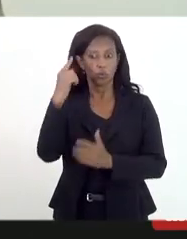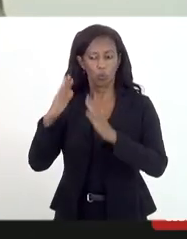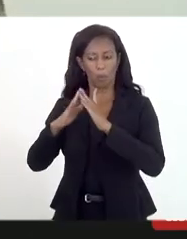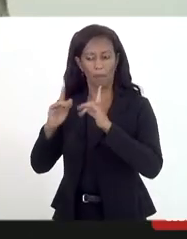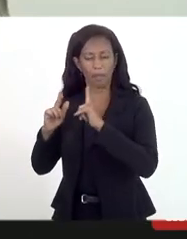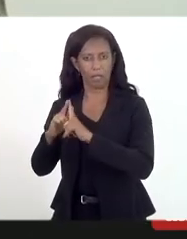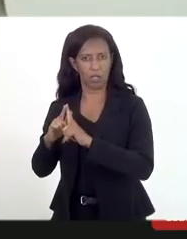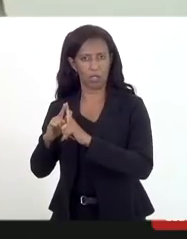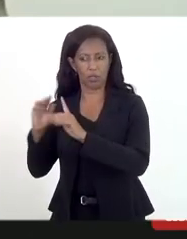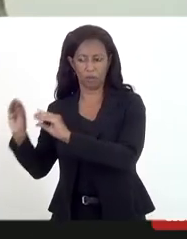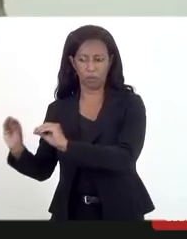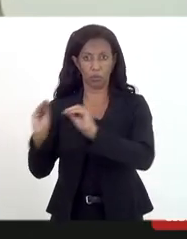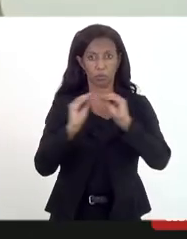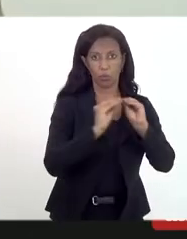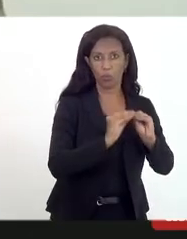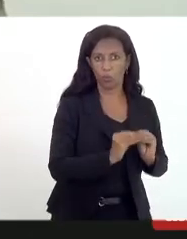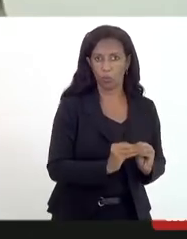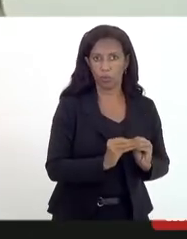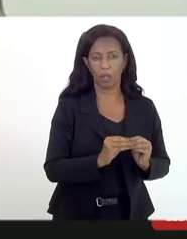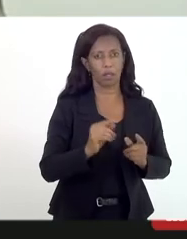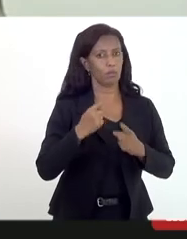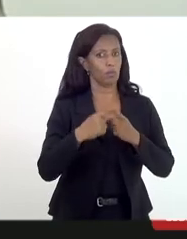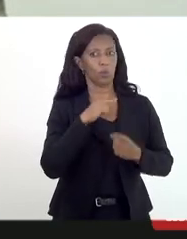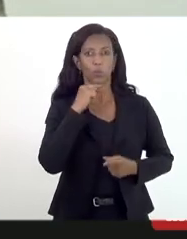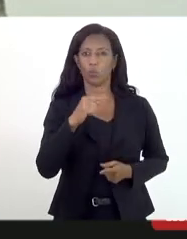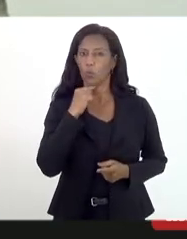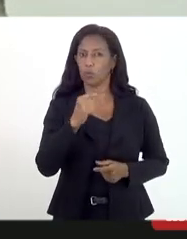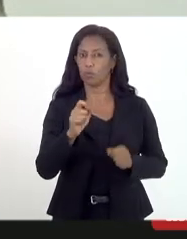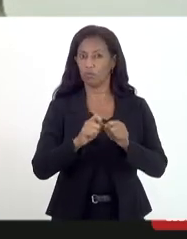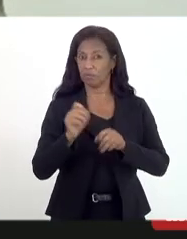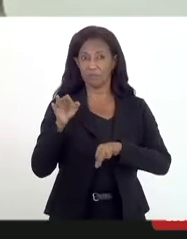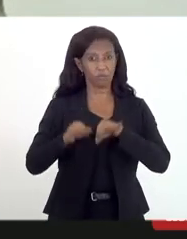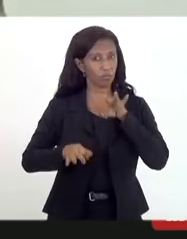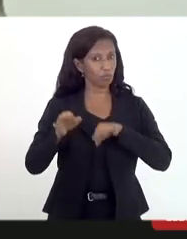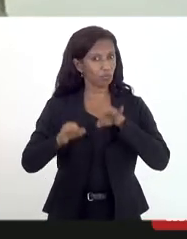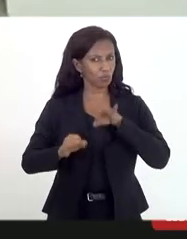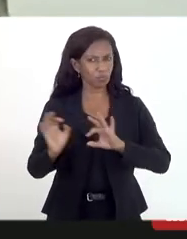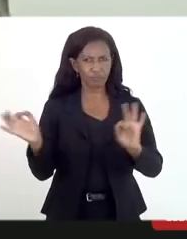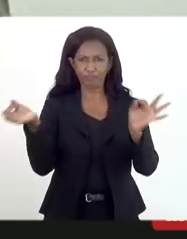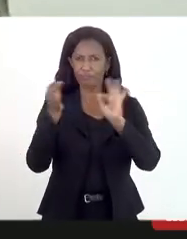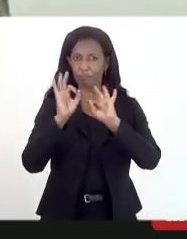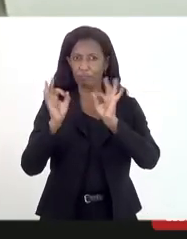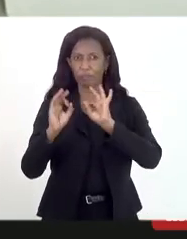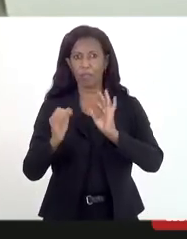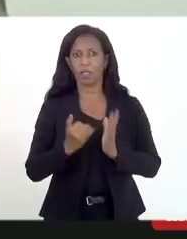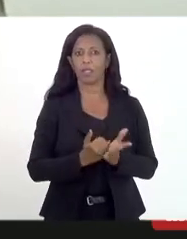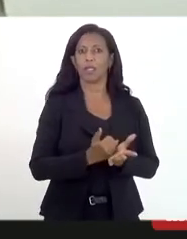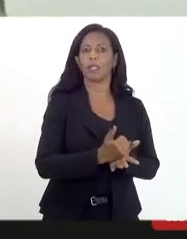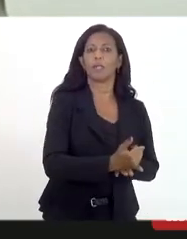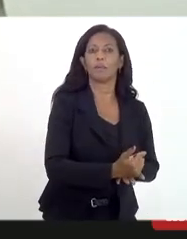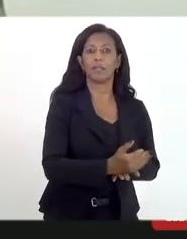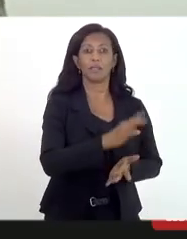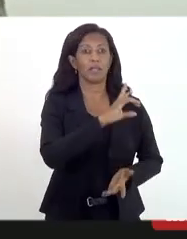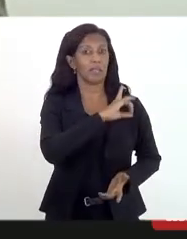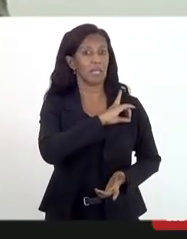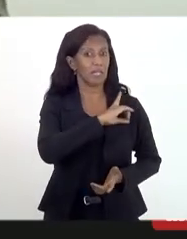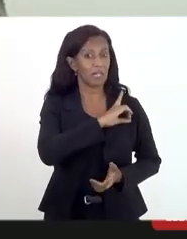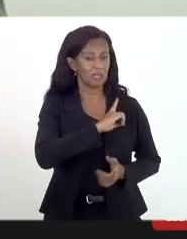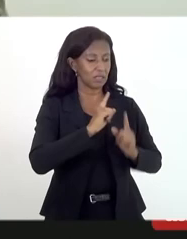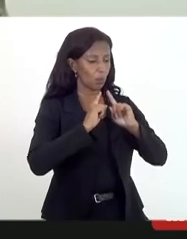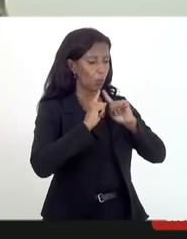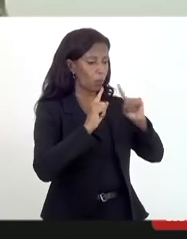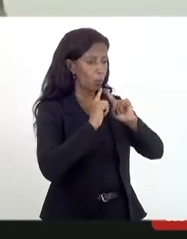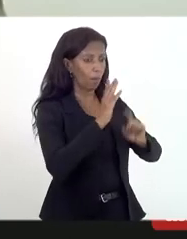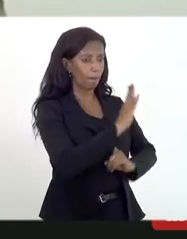porque não conseguimos fazer nem a justiça e nem a partir da delegacia das denúncias que eram